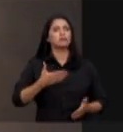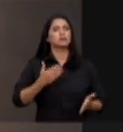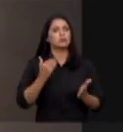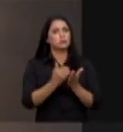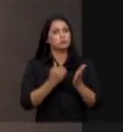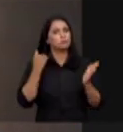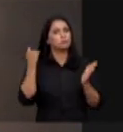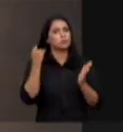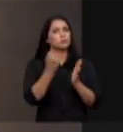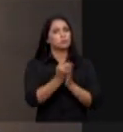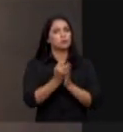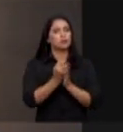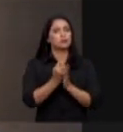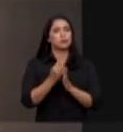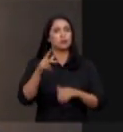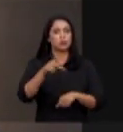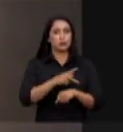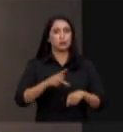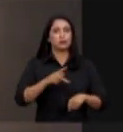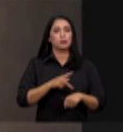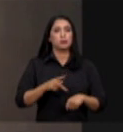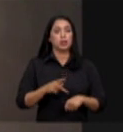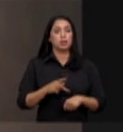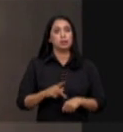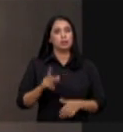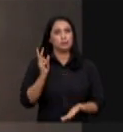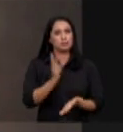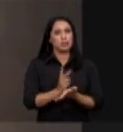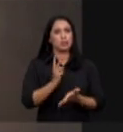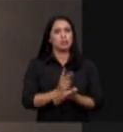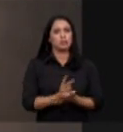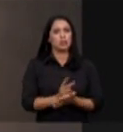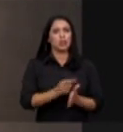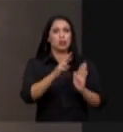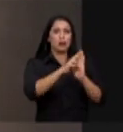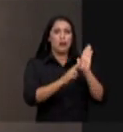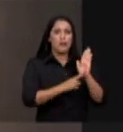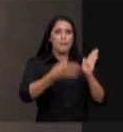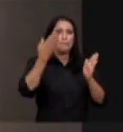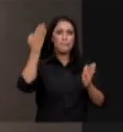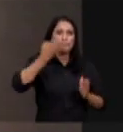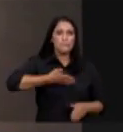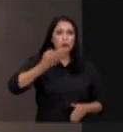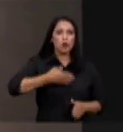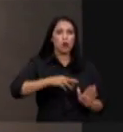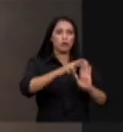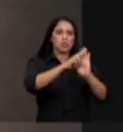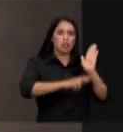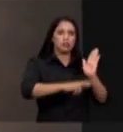desenvolvimento do país. Mesmo diante da abundância de relatos, laudos, provas, relatórios,